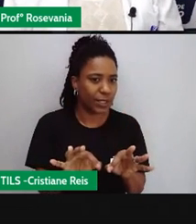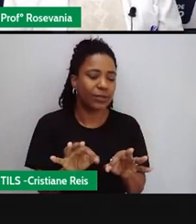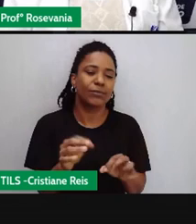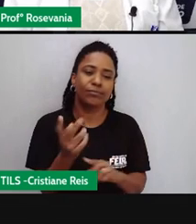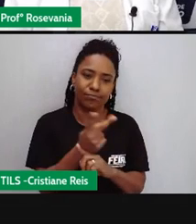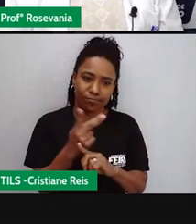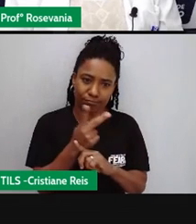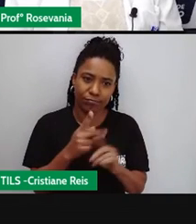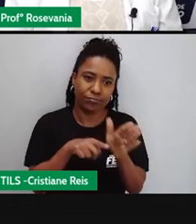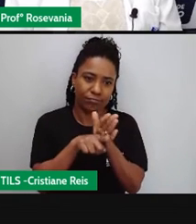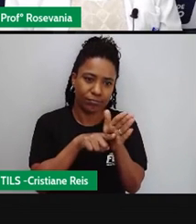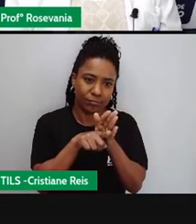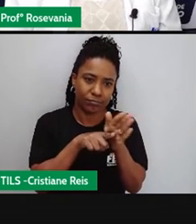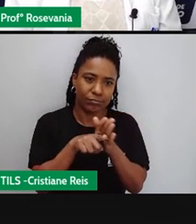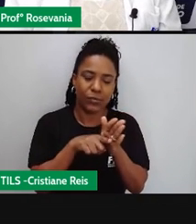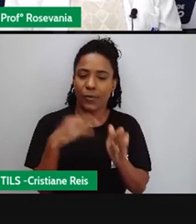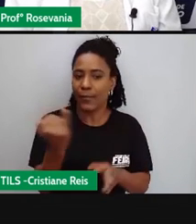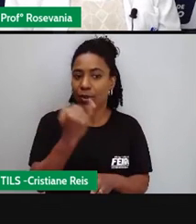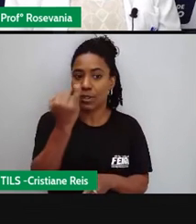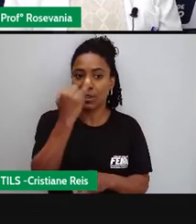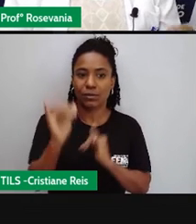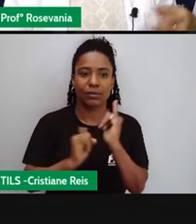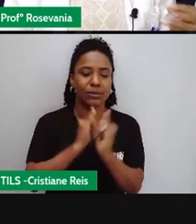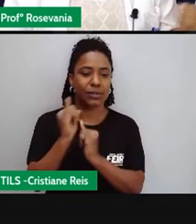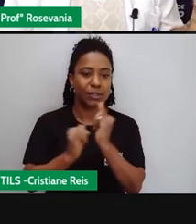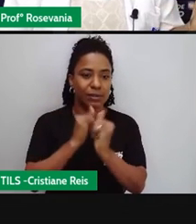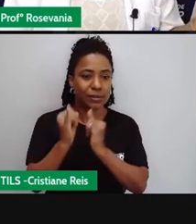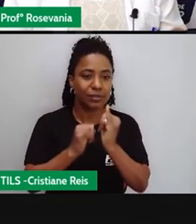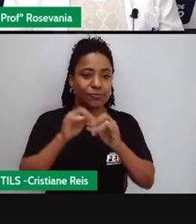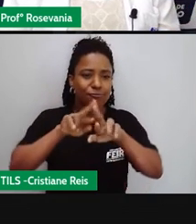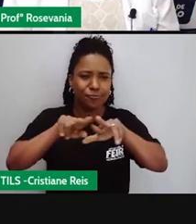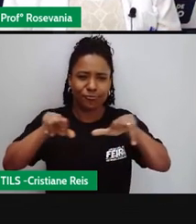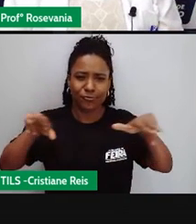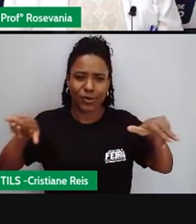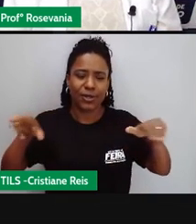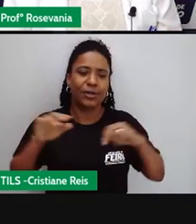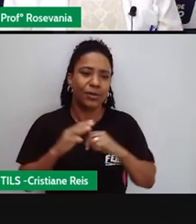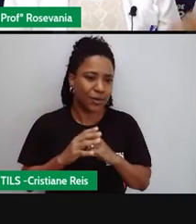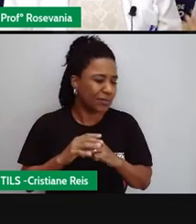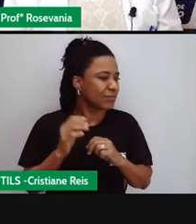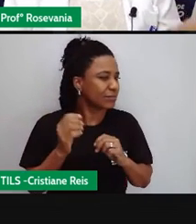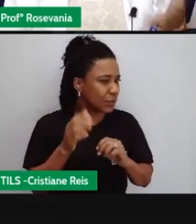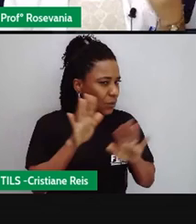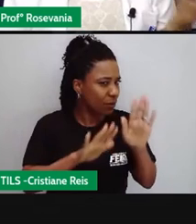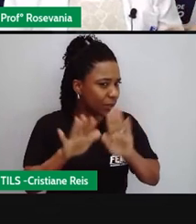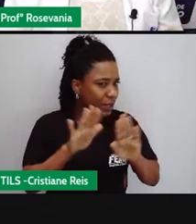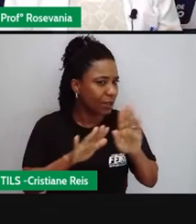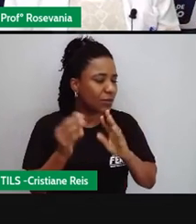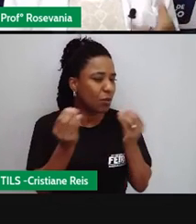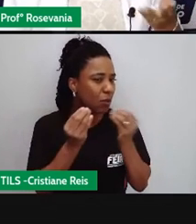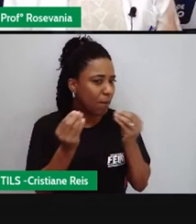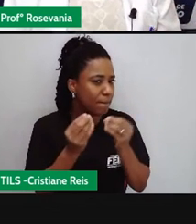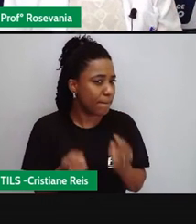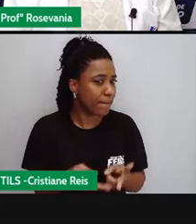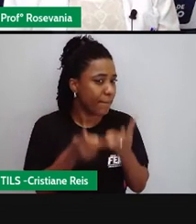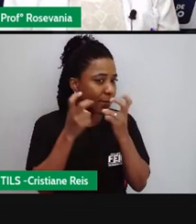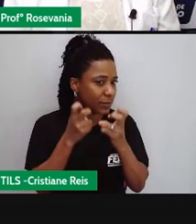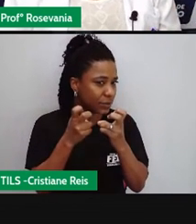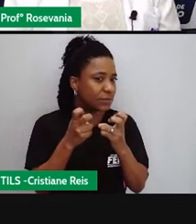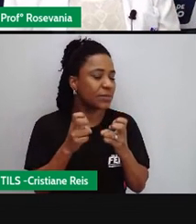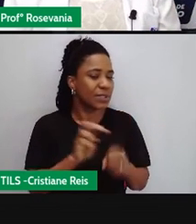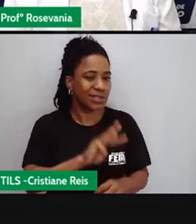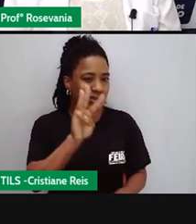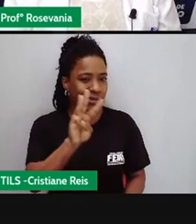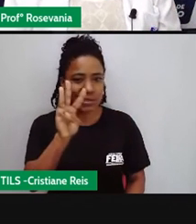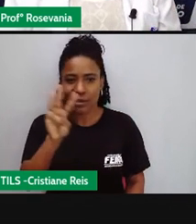existem, hoje na internet, uma série de coisas, uma série de programinhas que chamam a atenção de como você identificar os sites